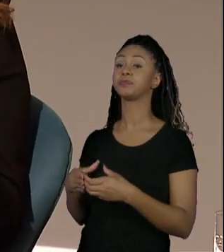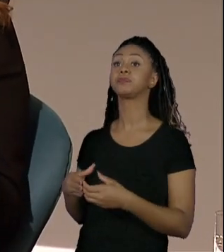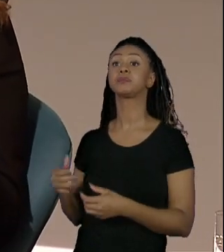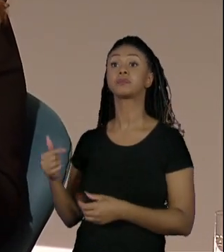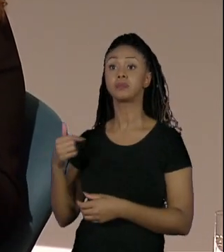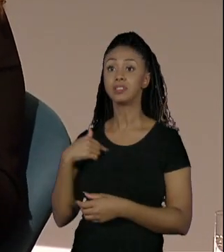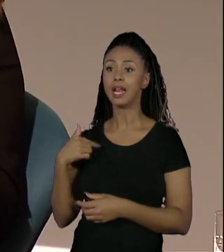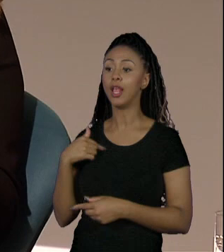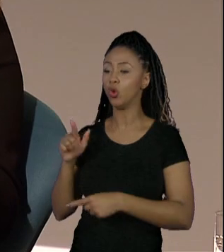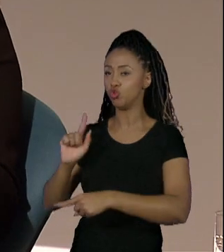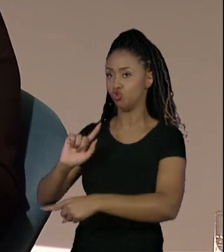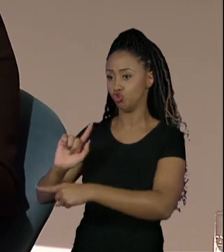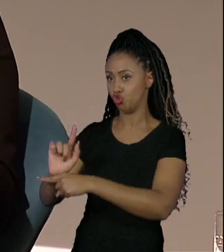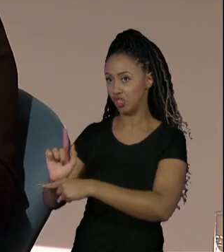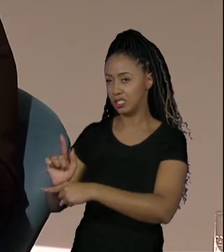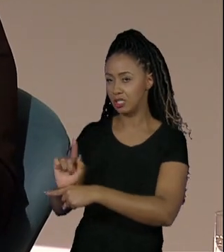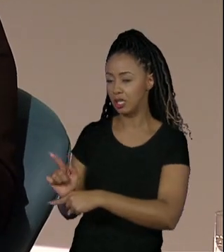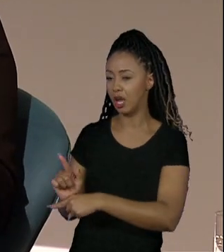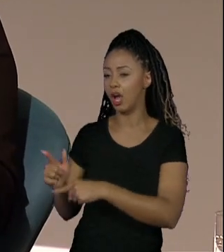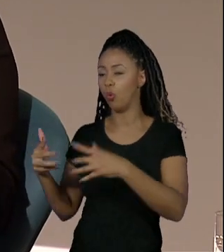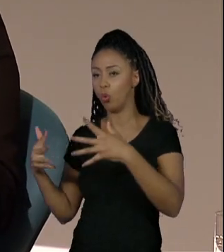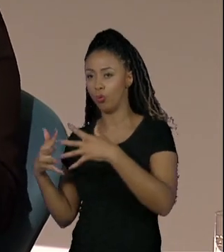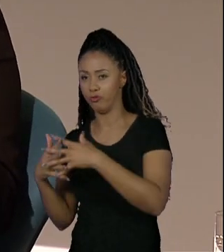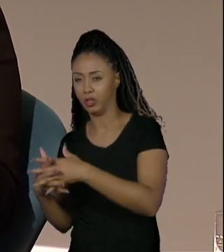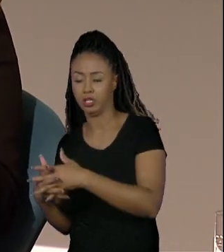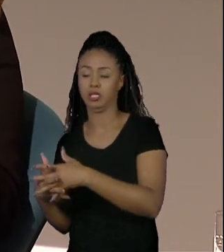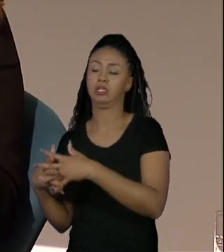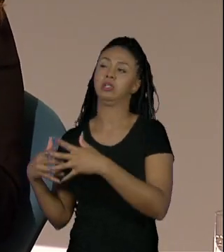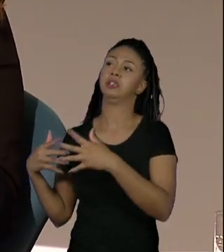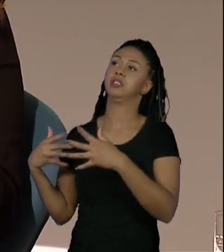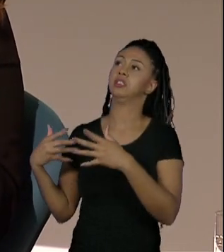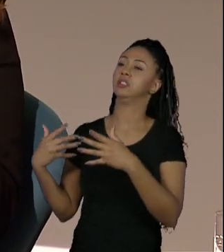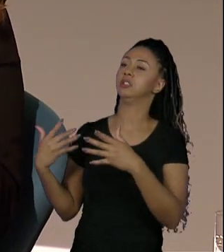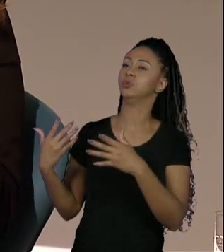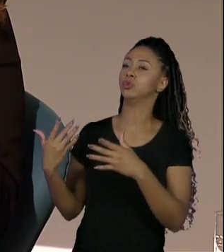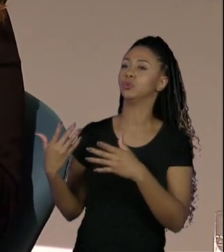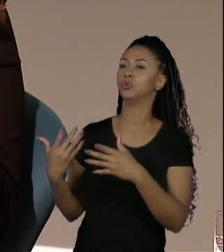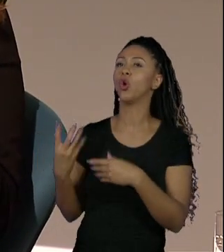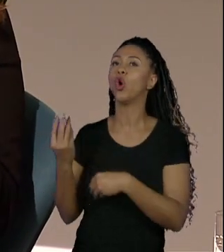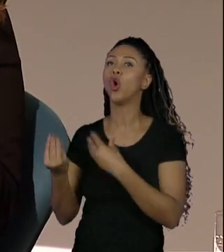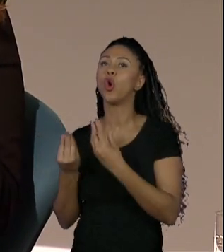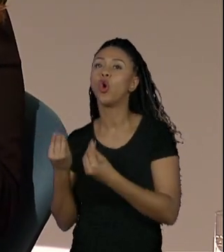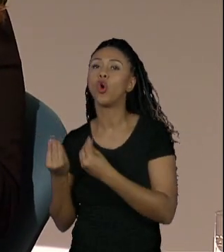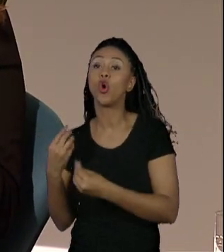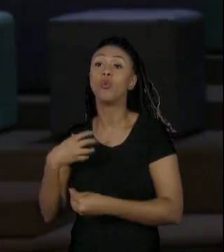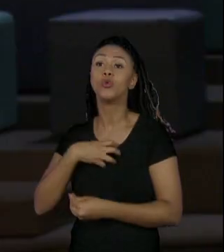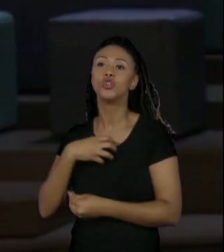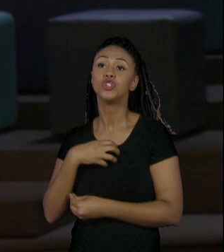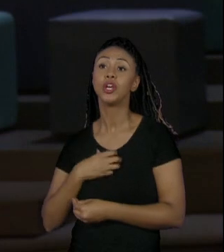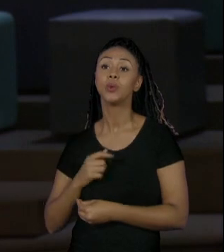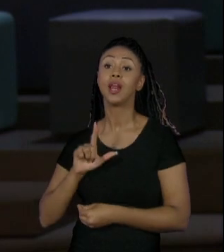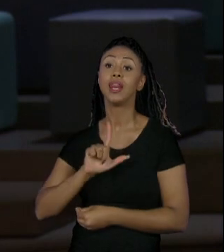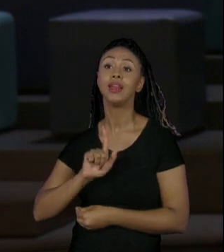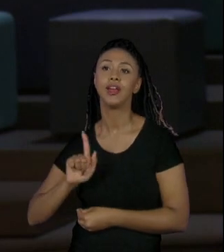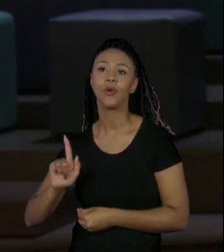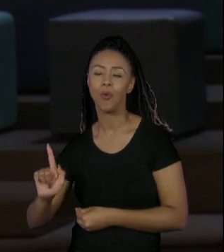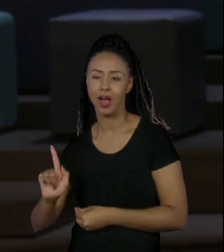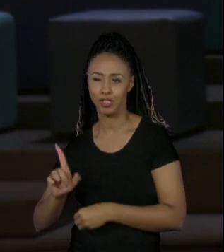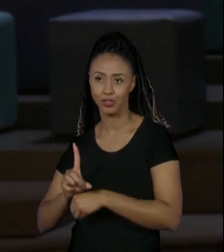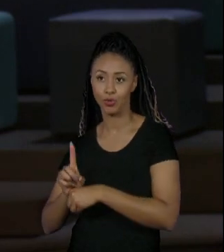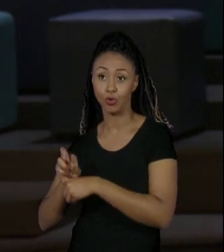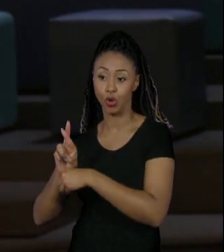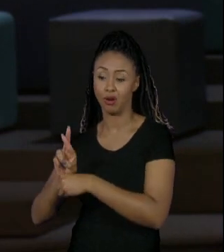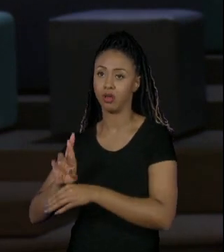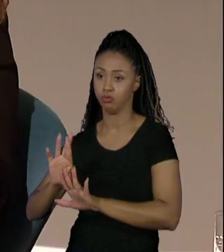gestão e conflito e entender um pouco de linguagem que veio no doutorado, eu tinha